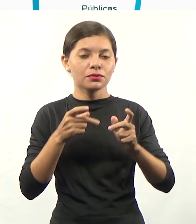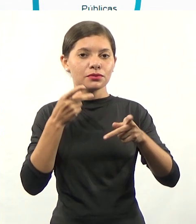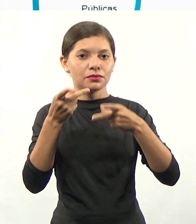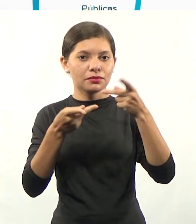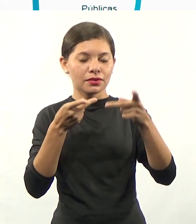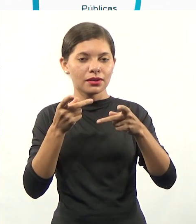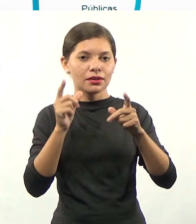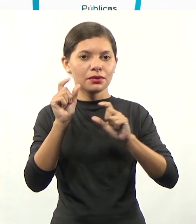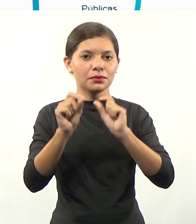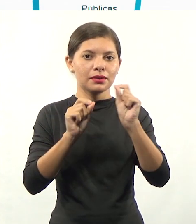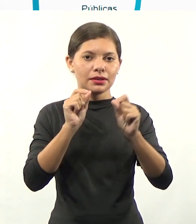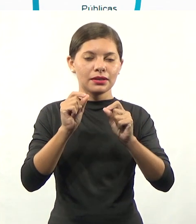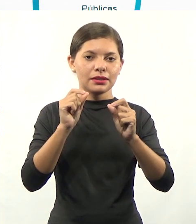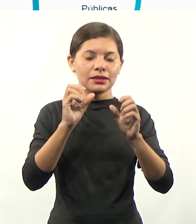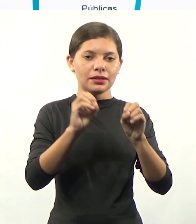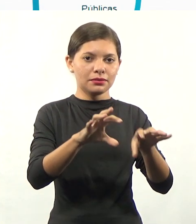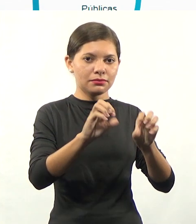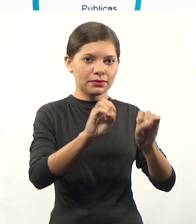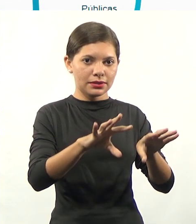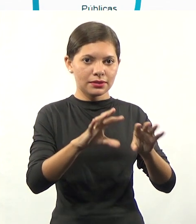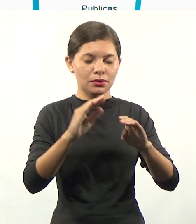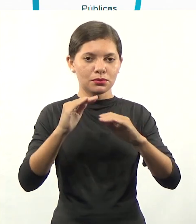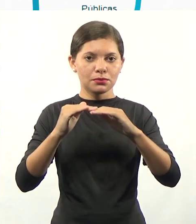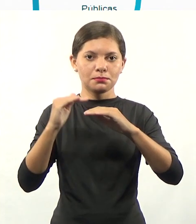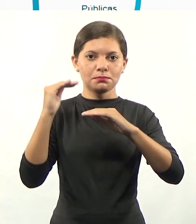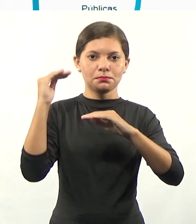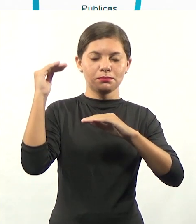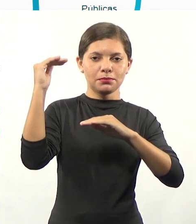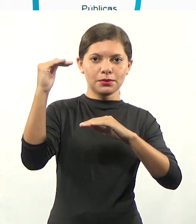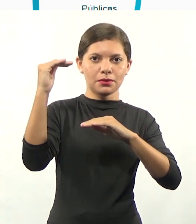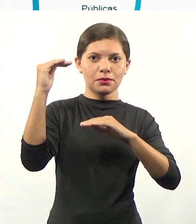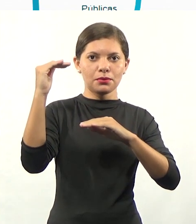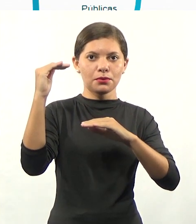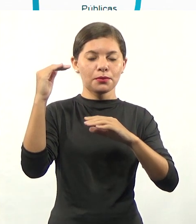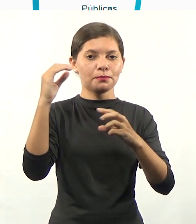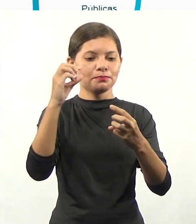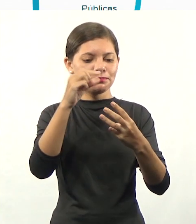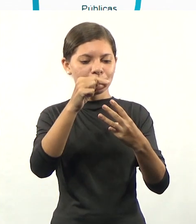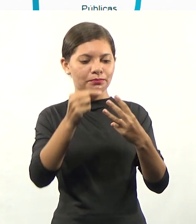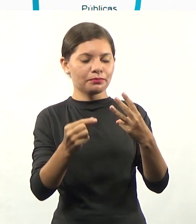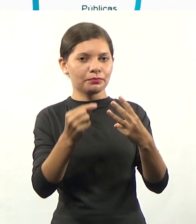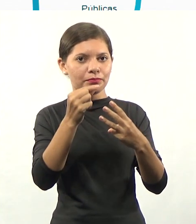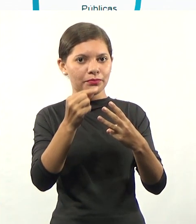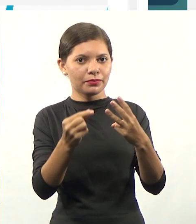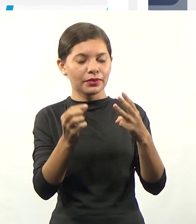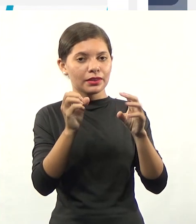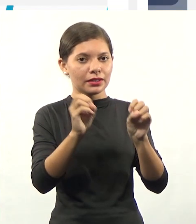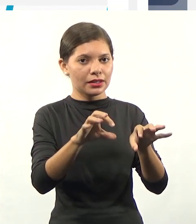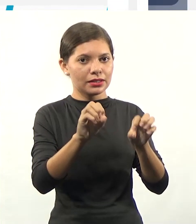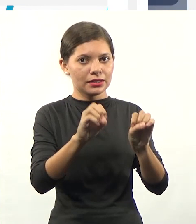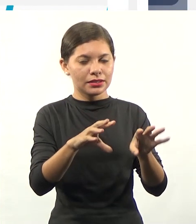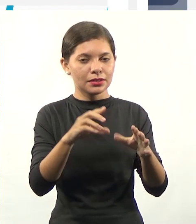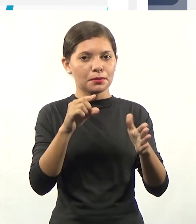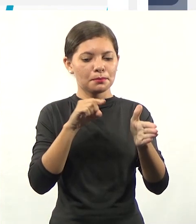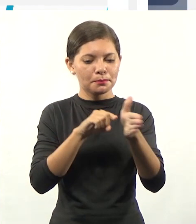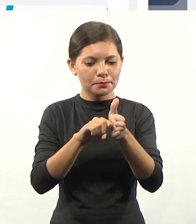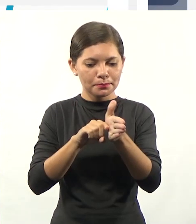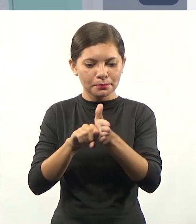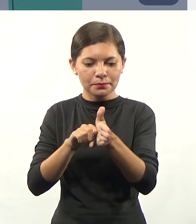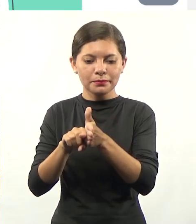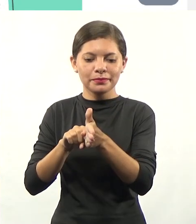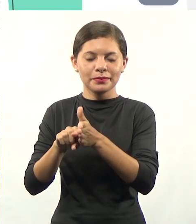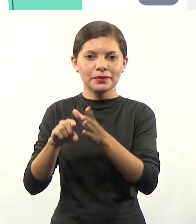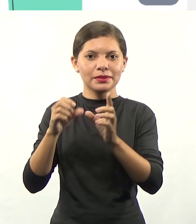educação superior há indissociabilidade entre ensino, pesquisa e extensão. Ai, que